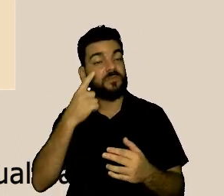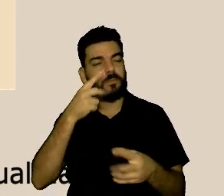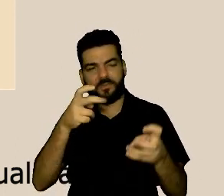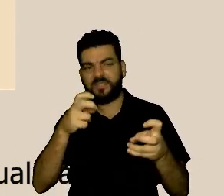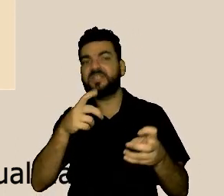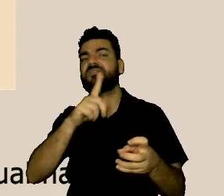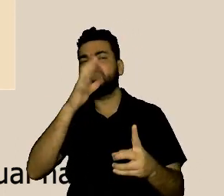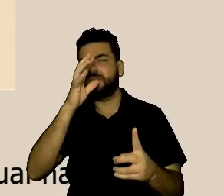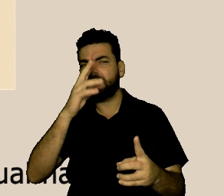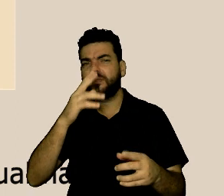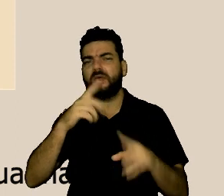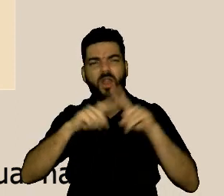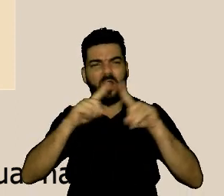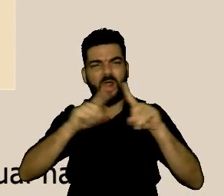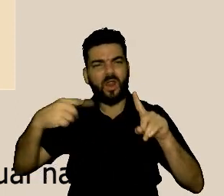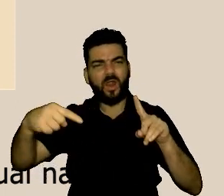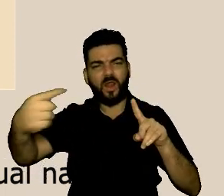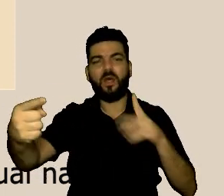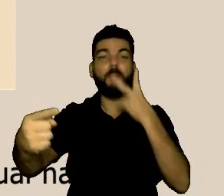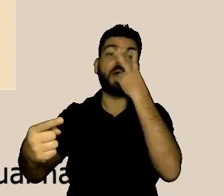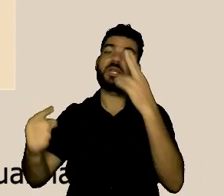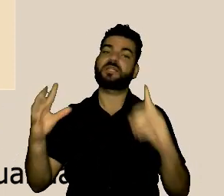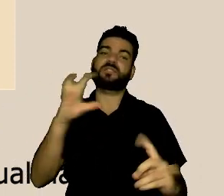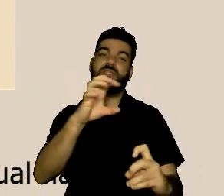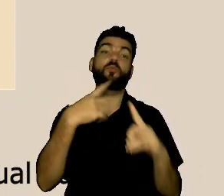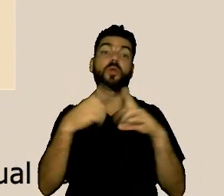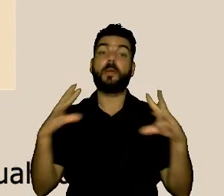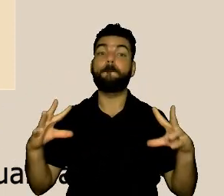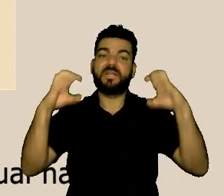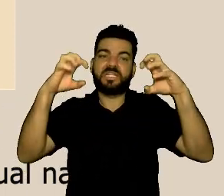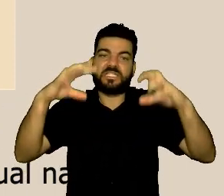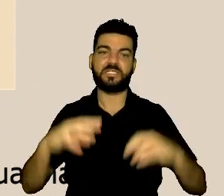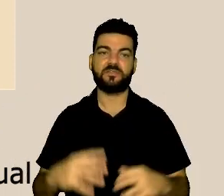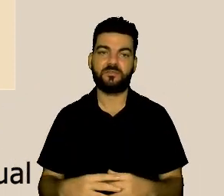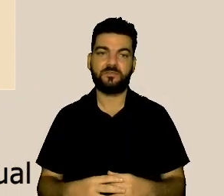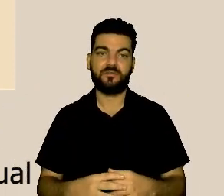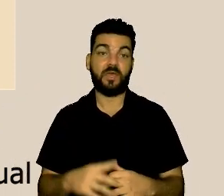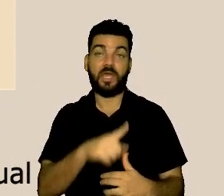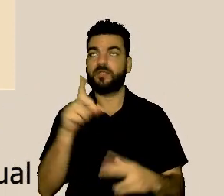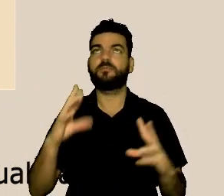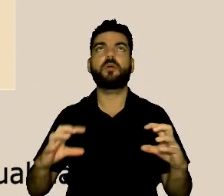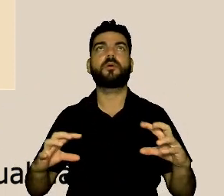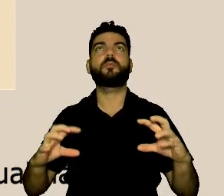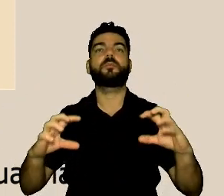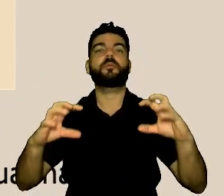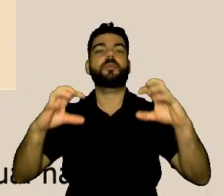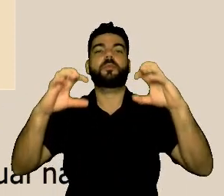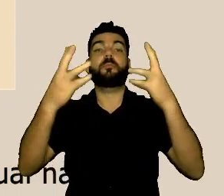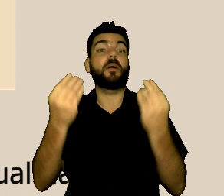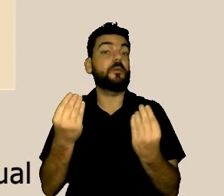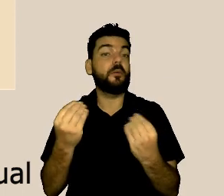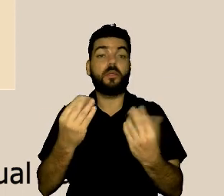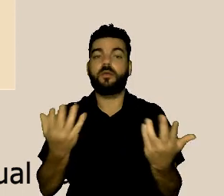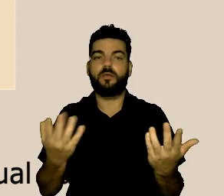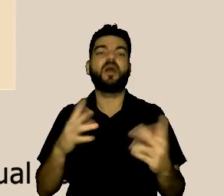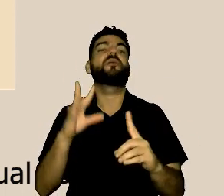pode se tornar um assédio. Às vezes é um conflito, mas se aquilo não for resolvido, pode se tornar um assédio.